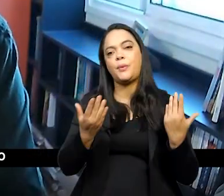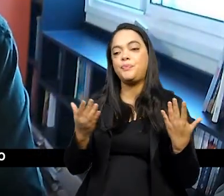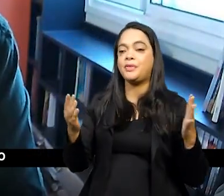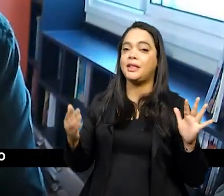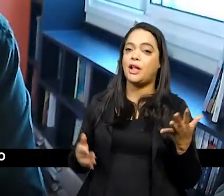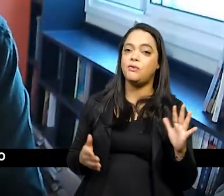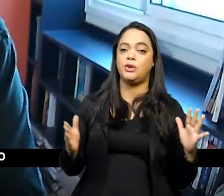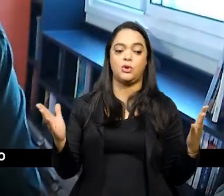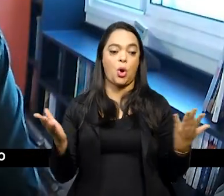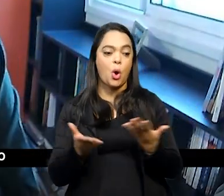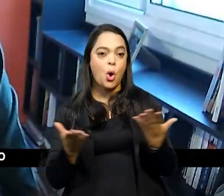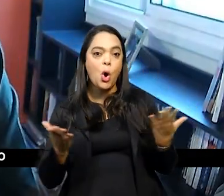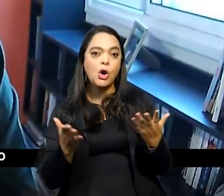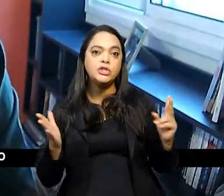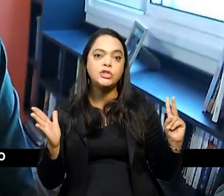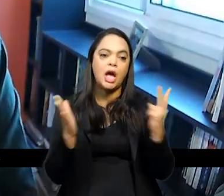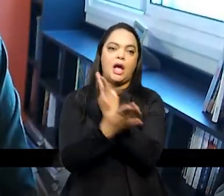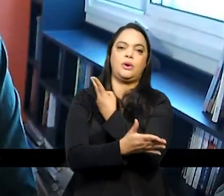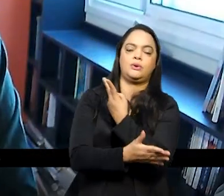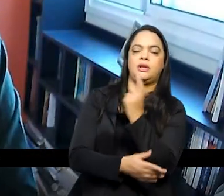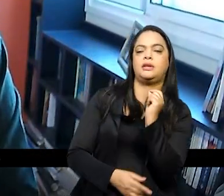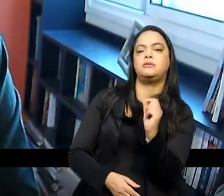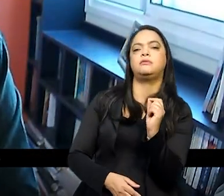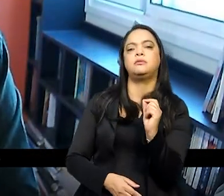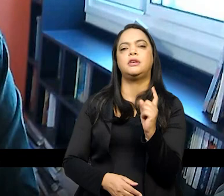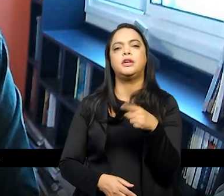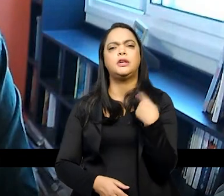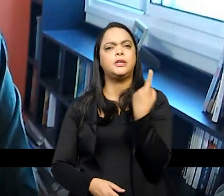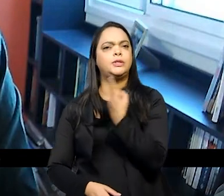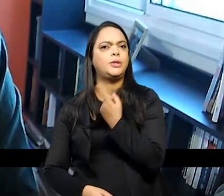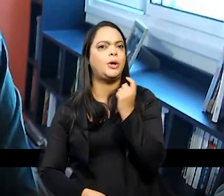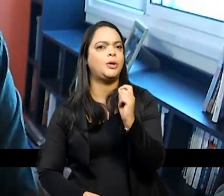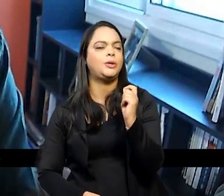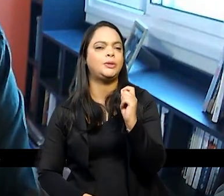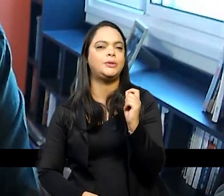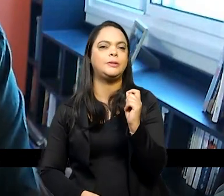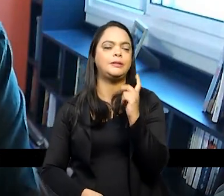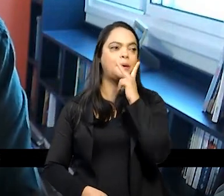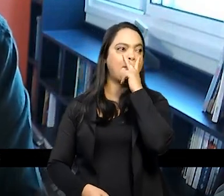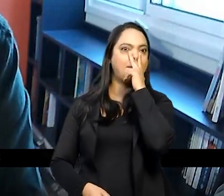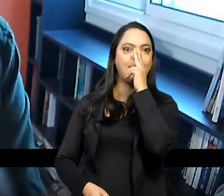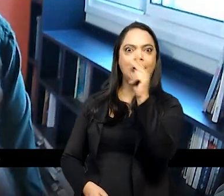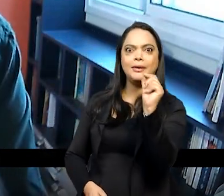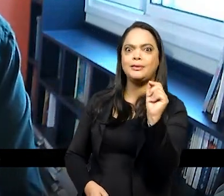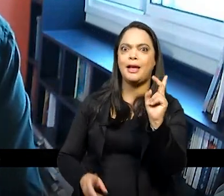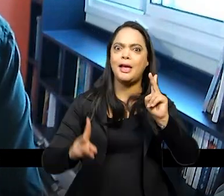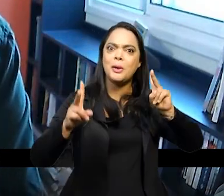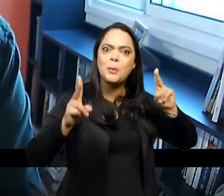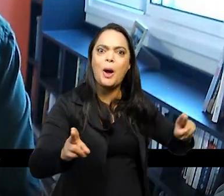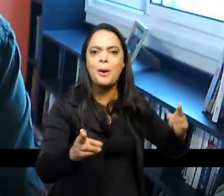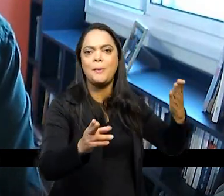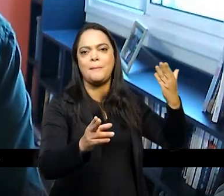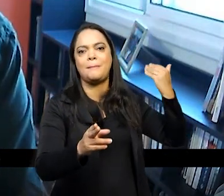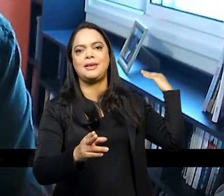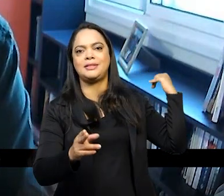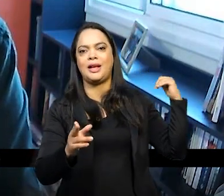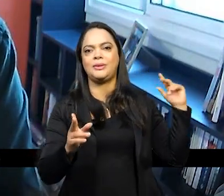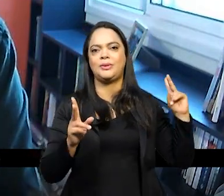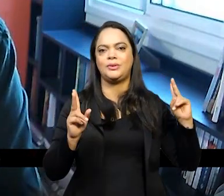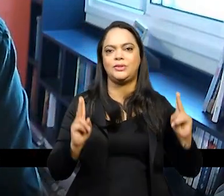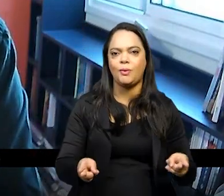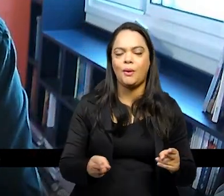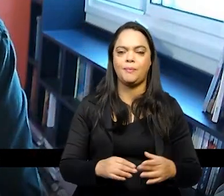condicionando mas acaba dominando a história passada então hoje em dia nós temos aí uma